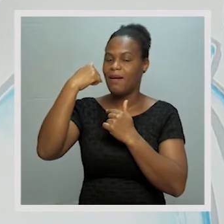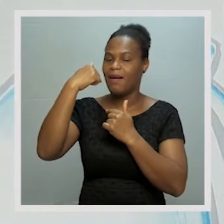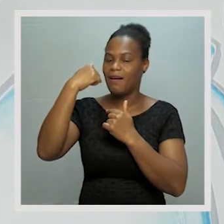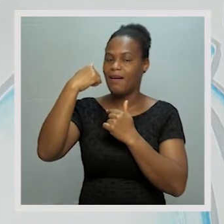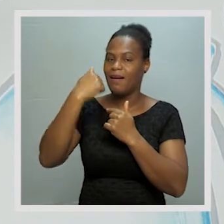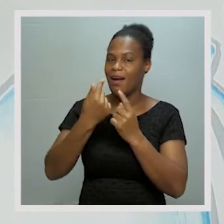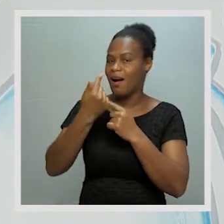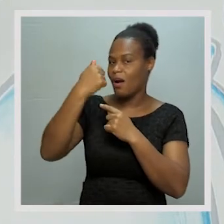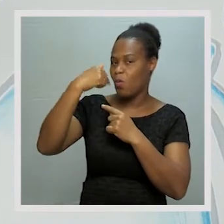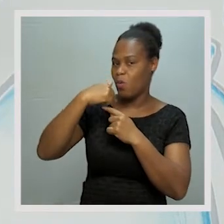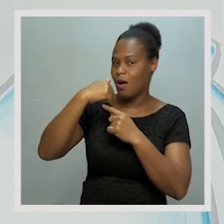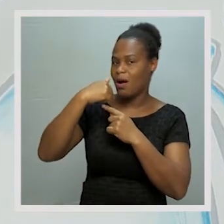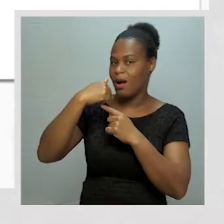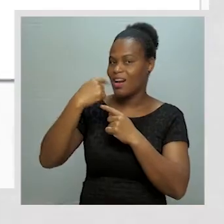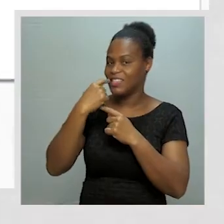A parte interior.